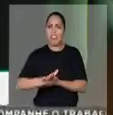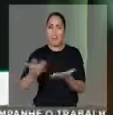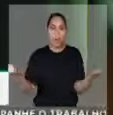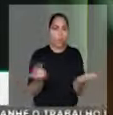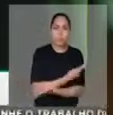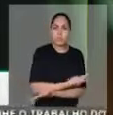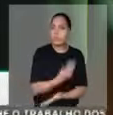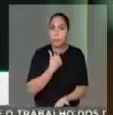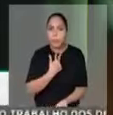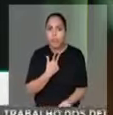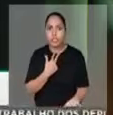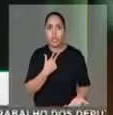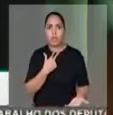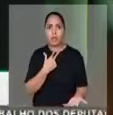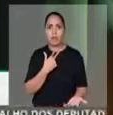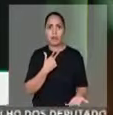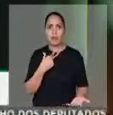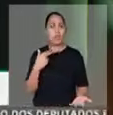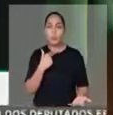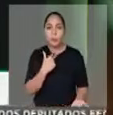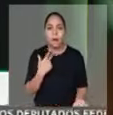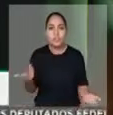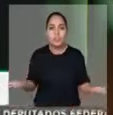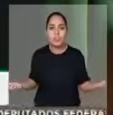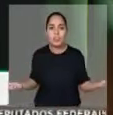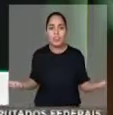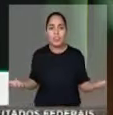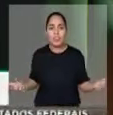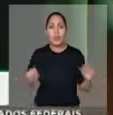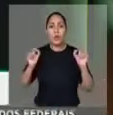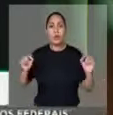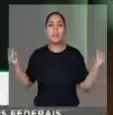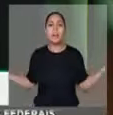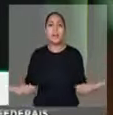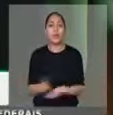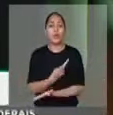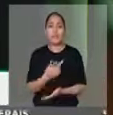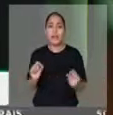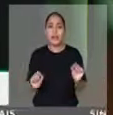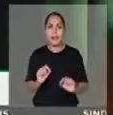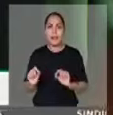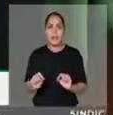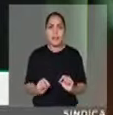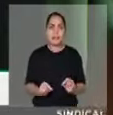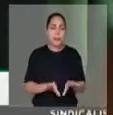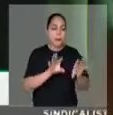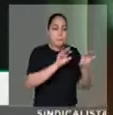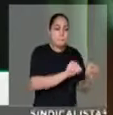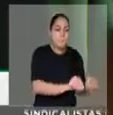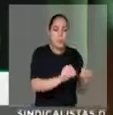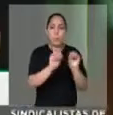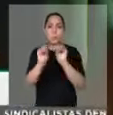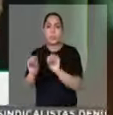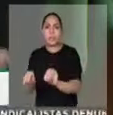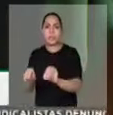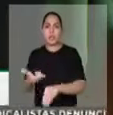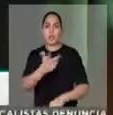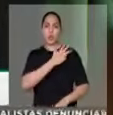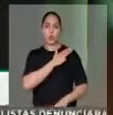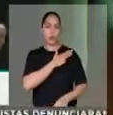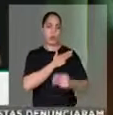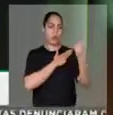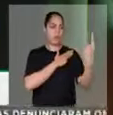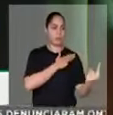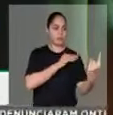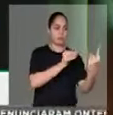Não há fato, não há fato que justifique a transferência do ex-presidente